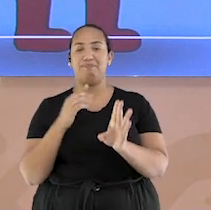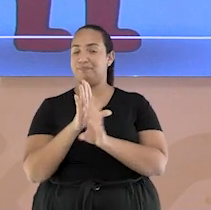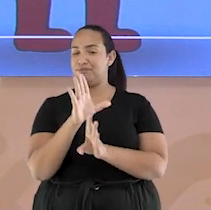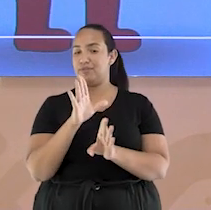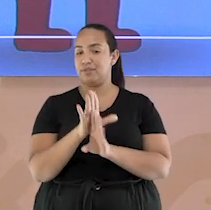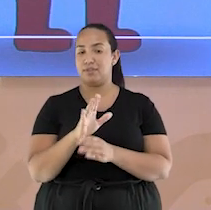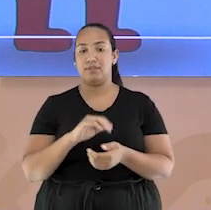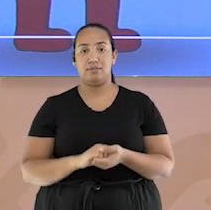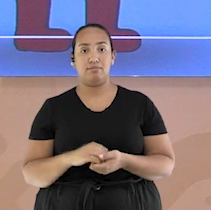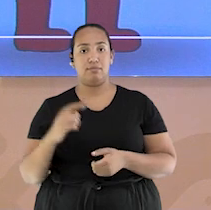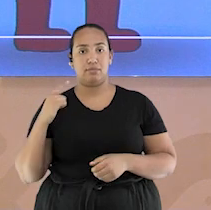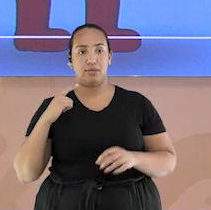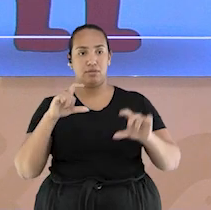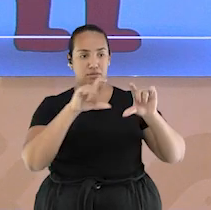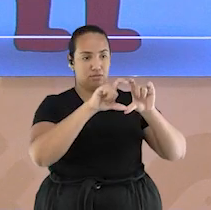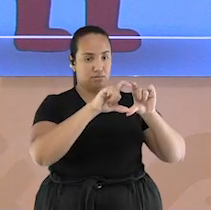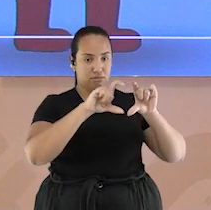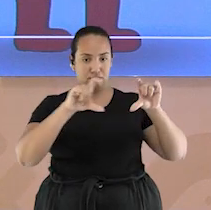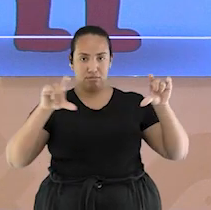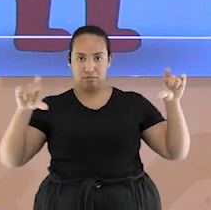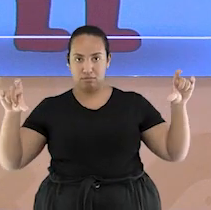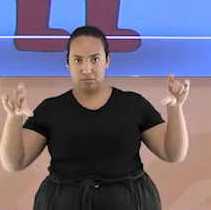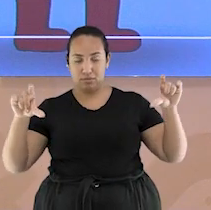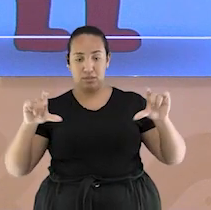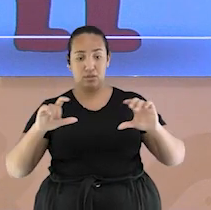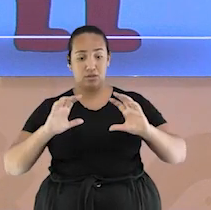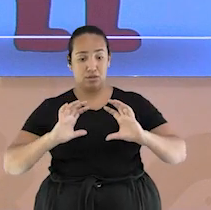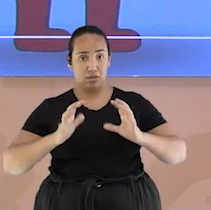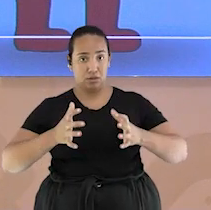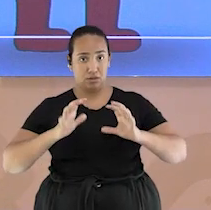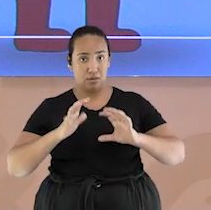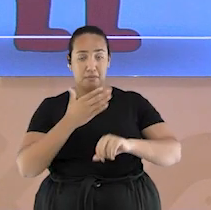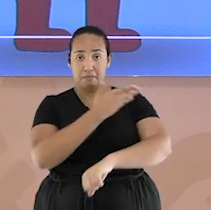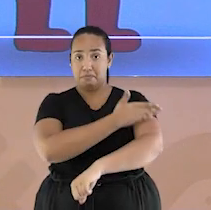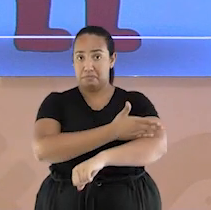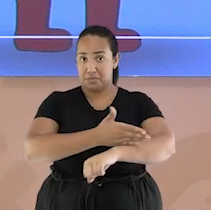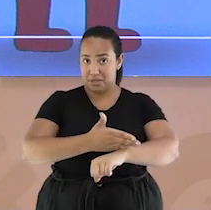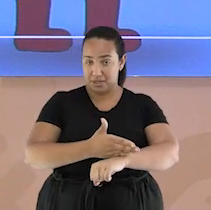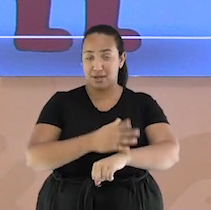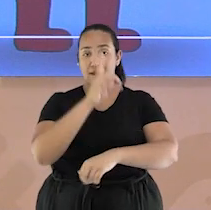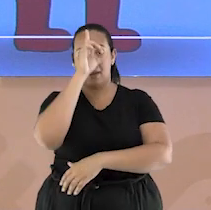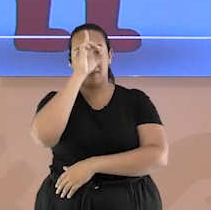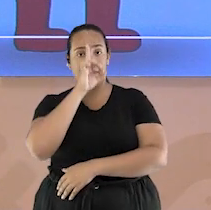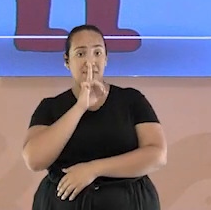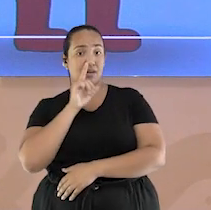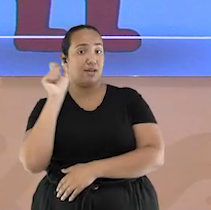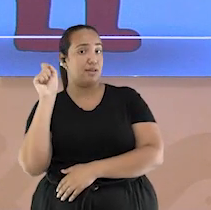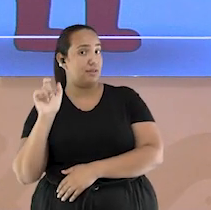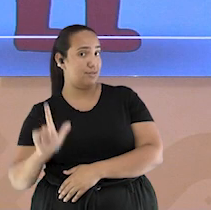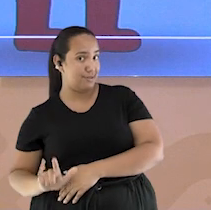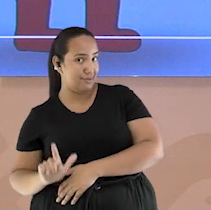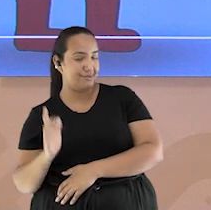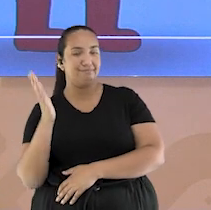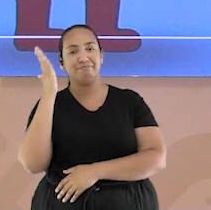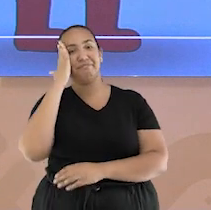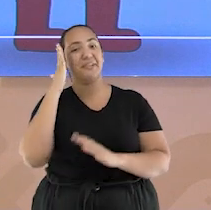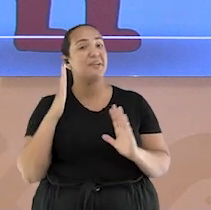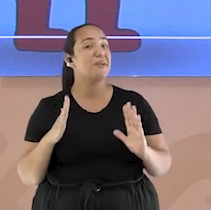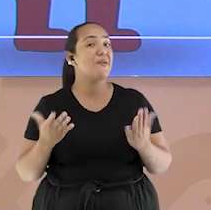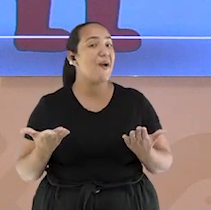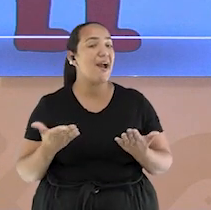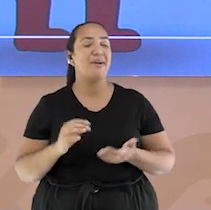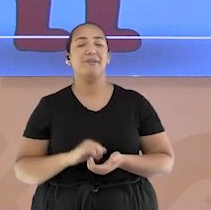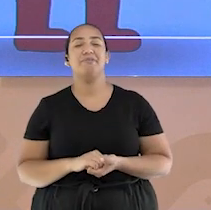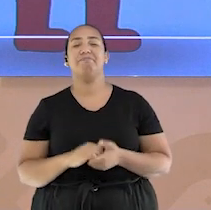uma rede no brilho, a bola costuma ser branca, amarela e azul. Já sabe qual é? Muito